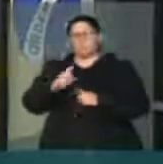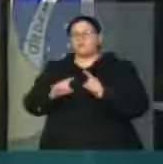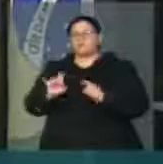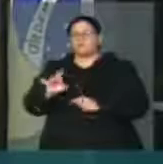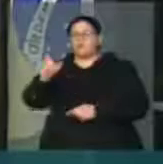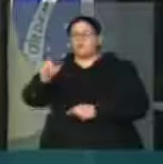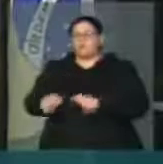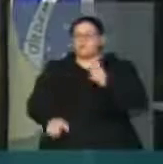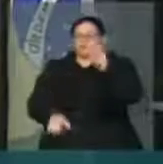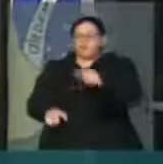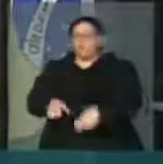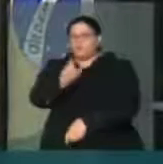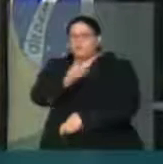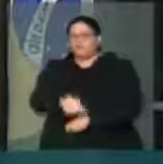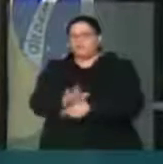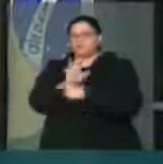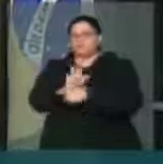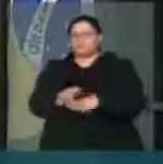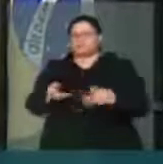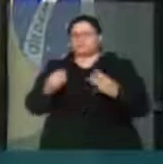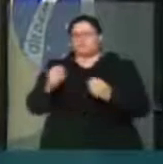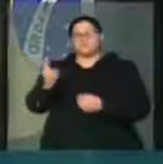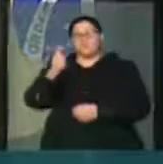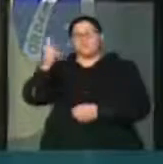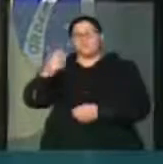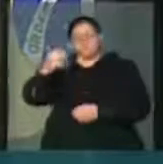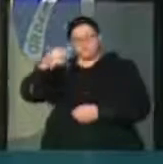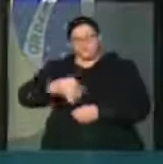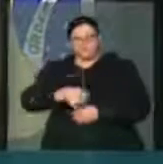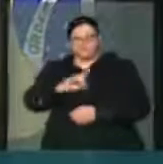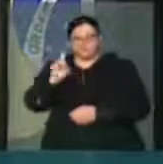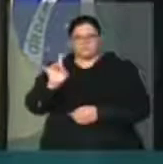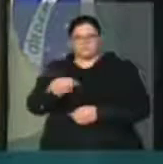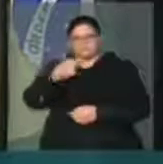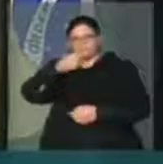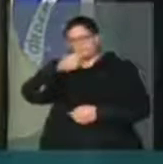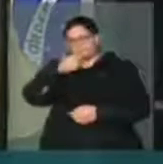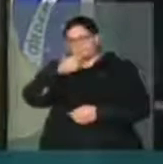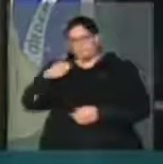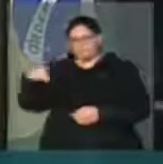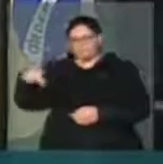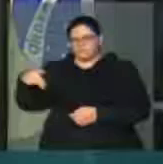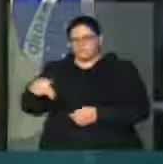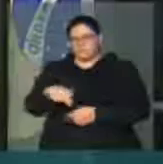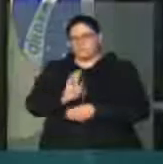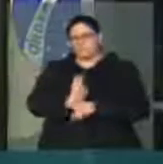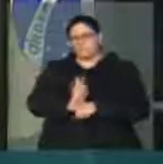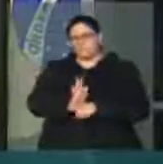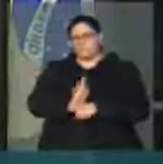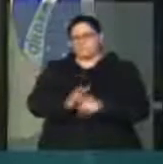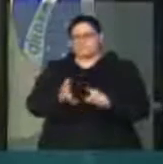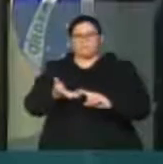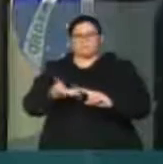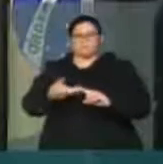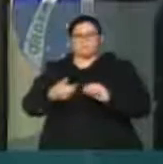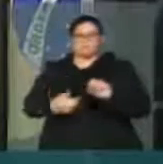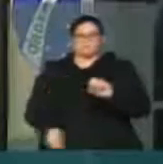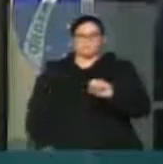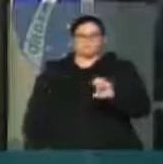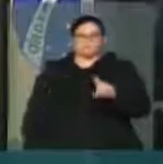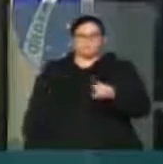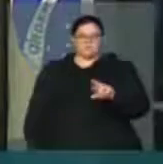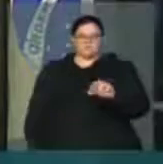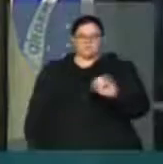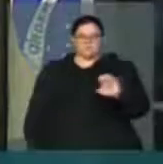empresa que os deram esta oportunidade. Não só na área de jornalismo, de novelas, de seriados, mas sobretudo o